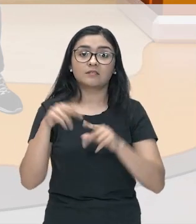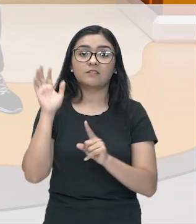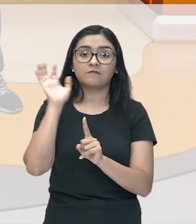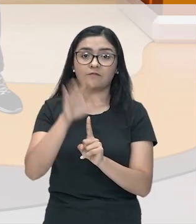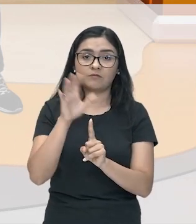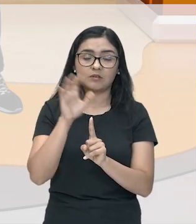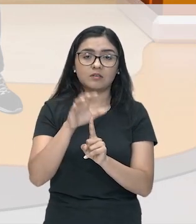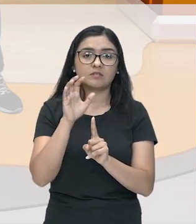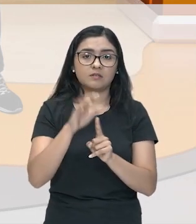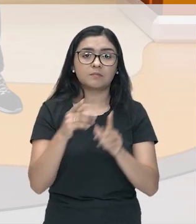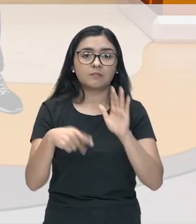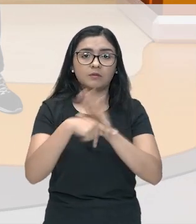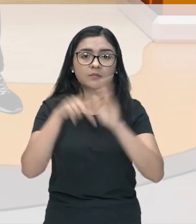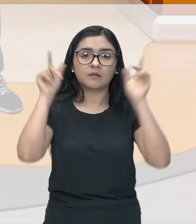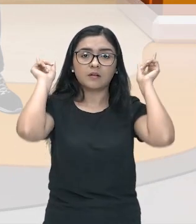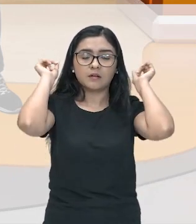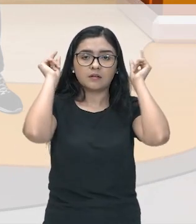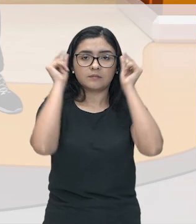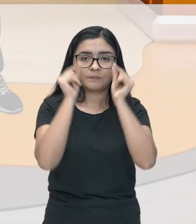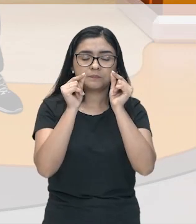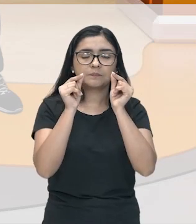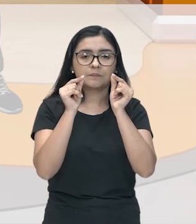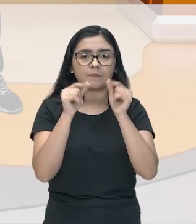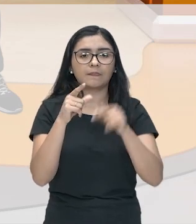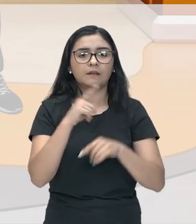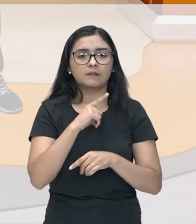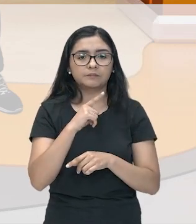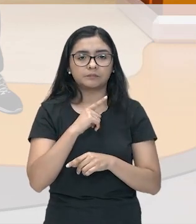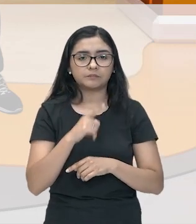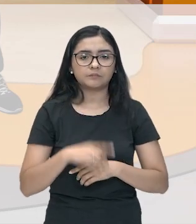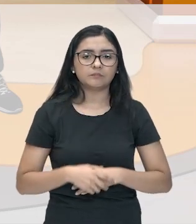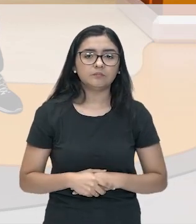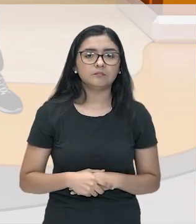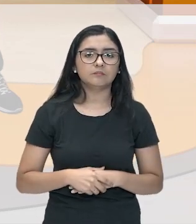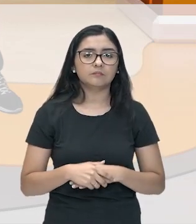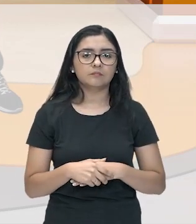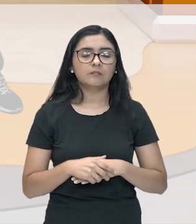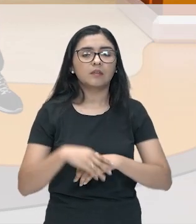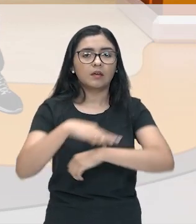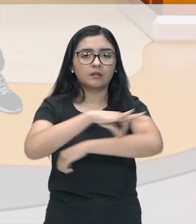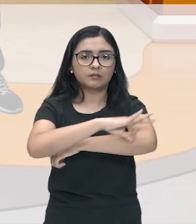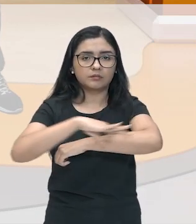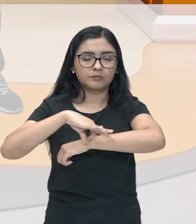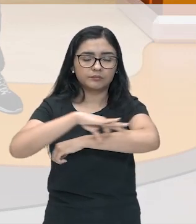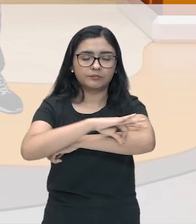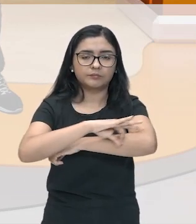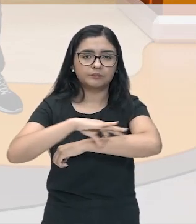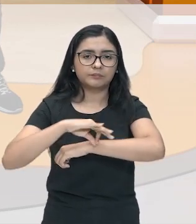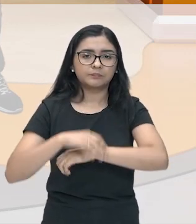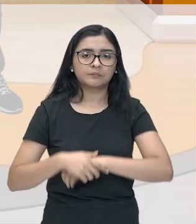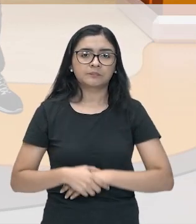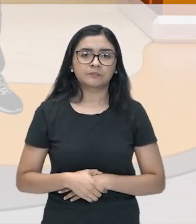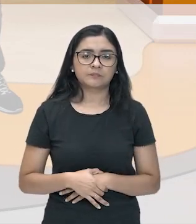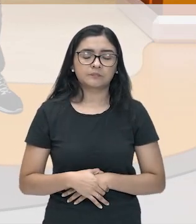e até hoje a gente tem aí esses elementos presentes na arquitetura, tá bom?